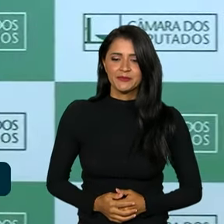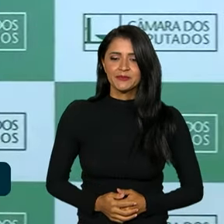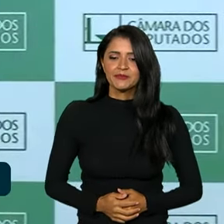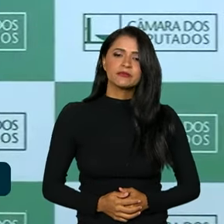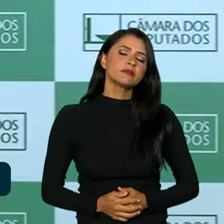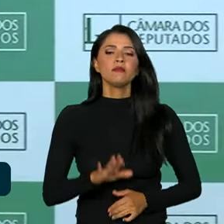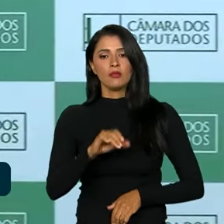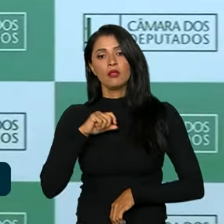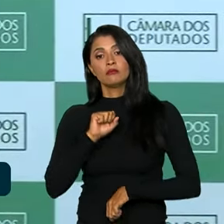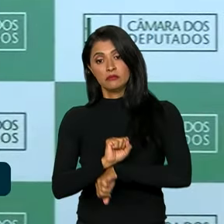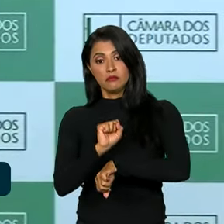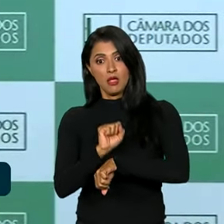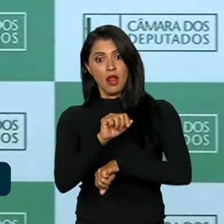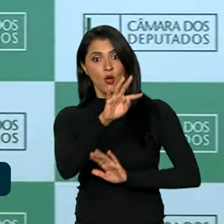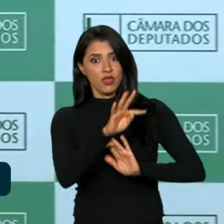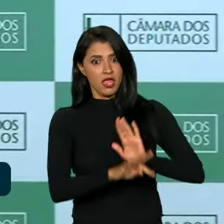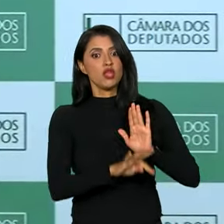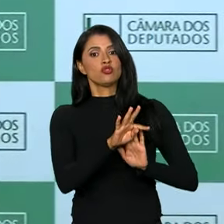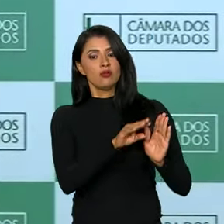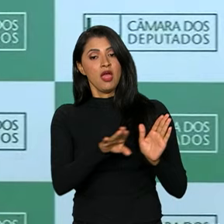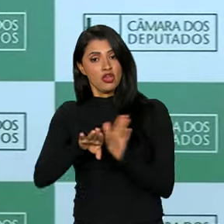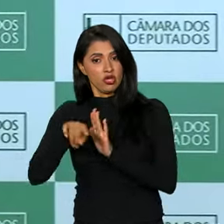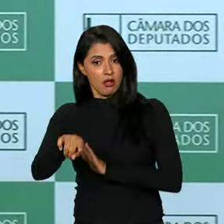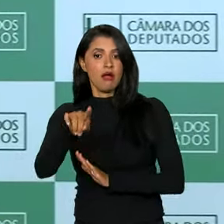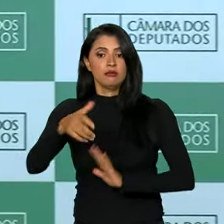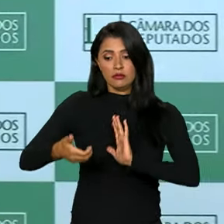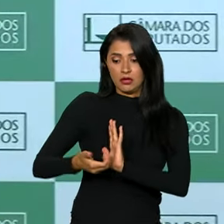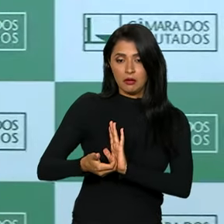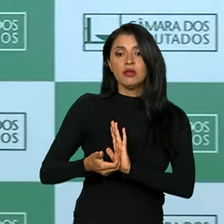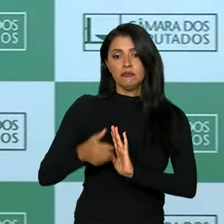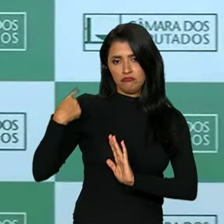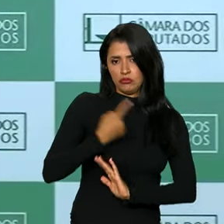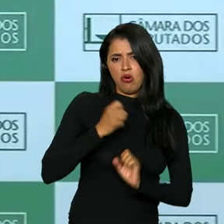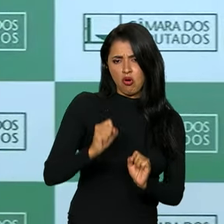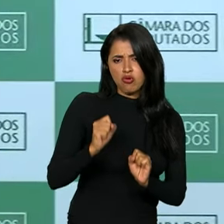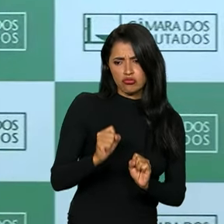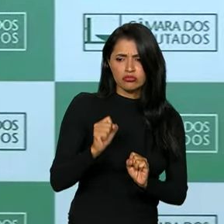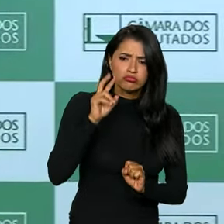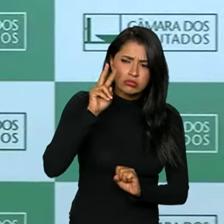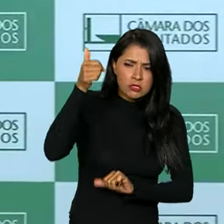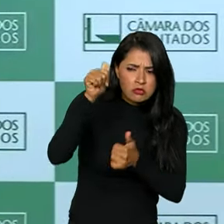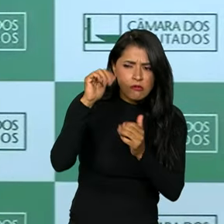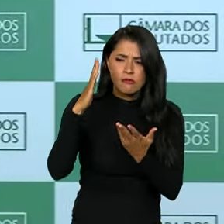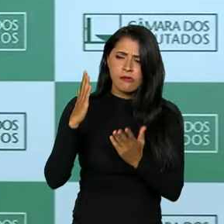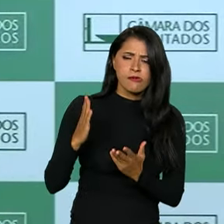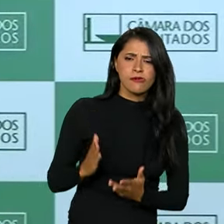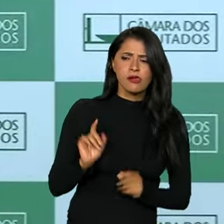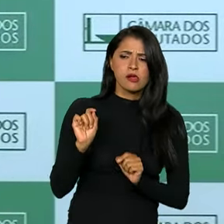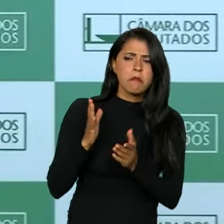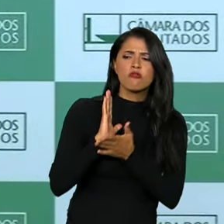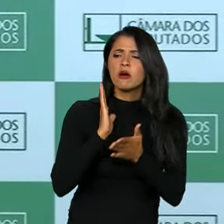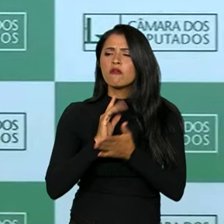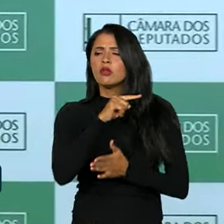Nós vamos aguardar que esse texto chegue à Câmara, para que a Câmara possa fazer essa avaliação do que foi